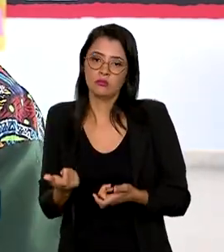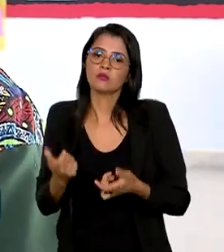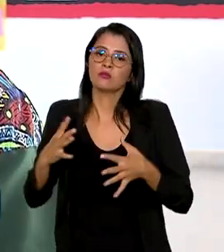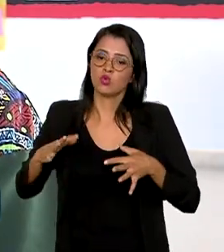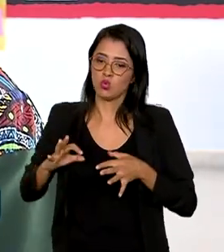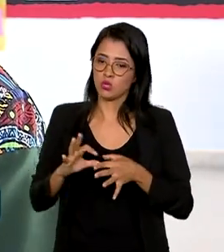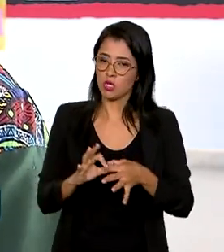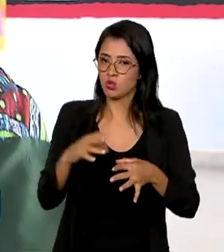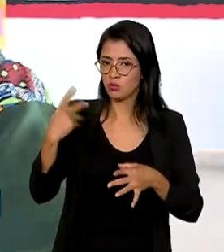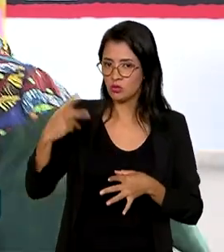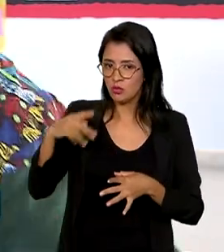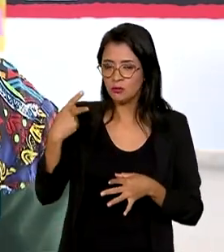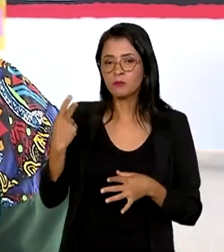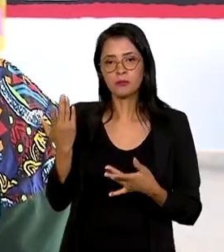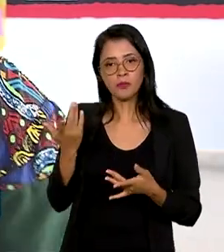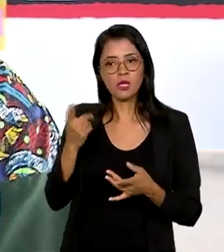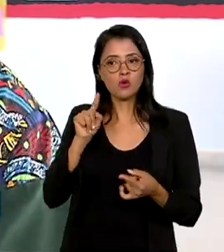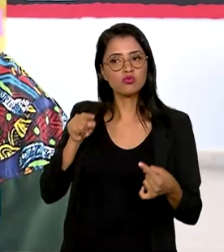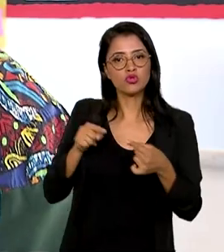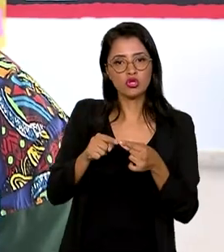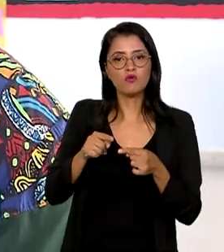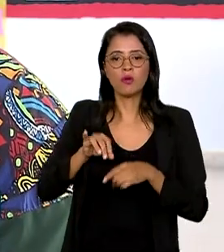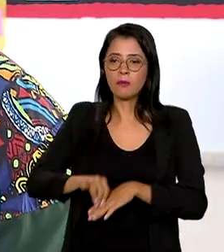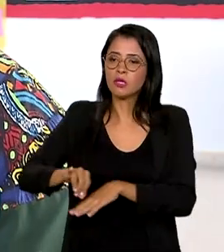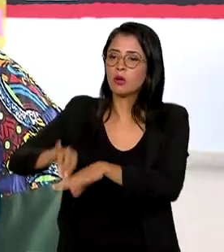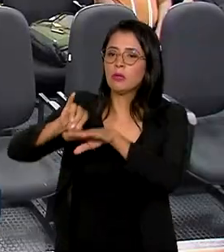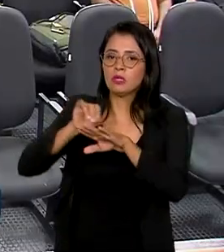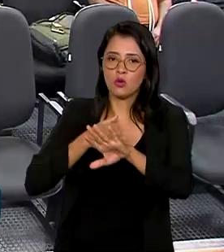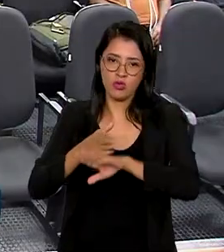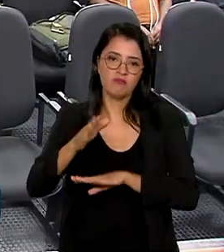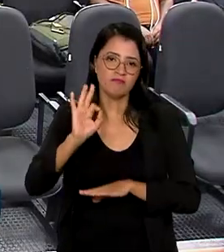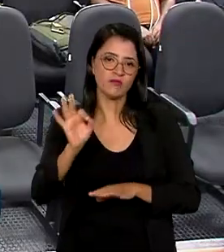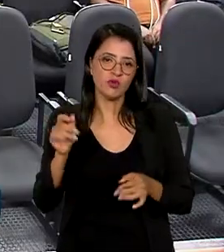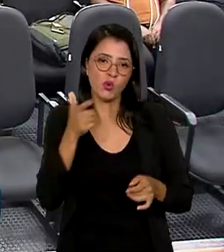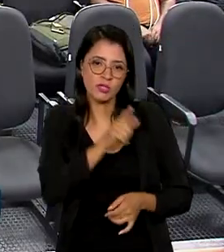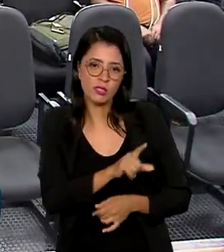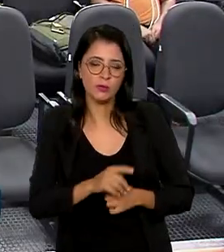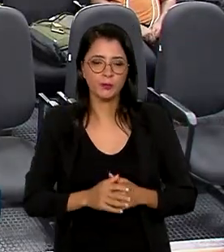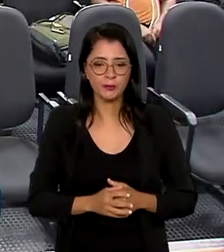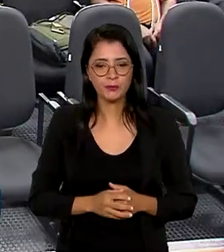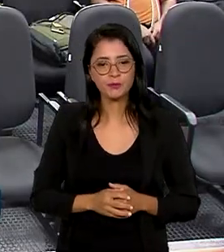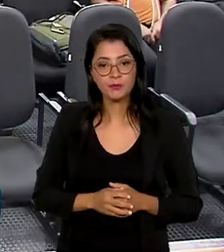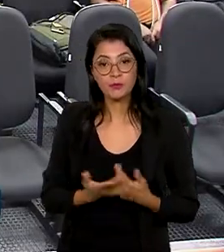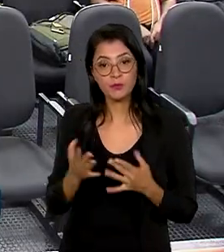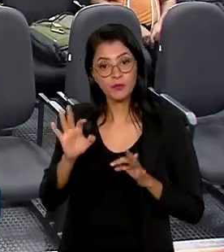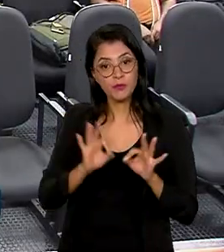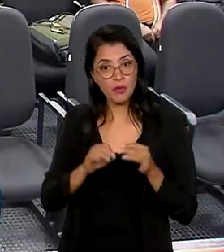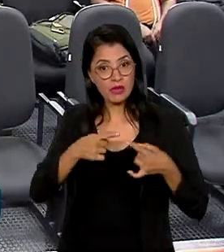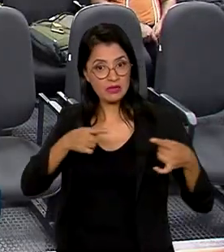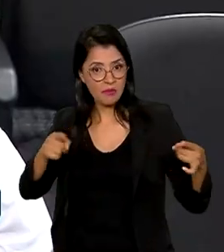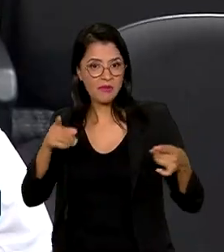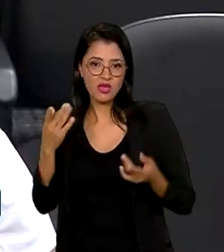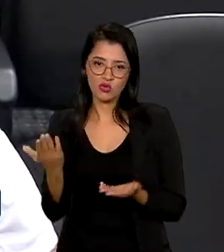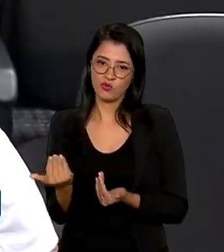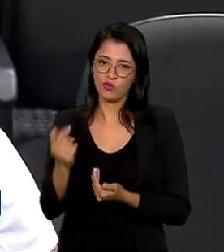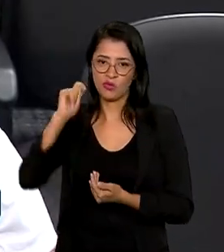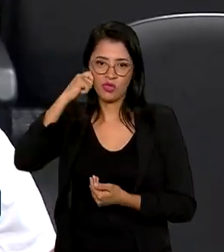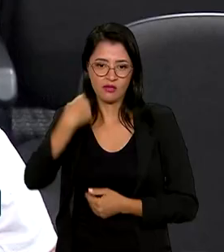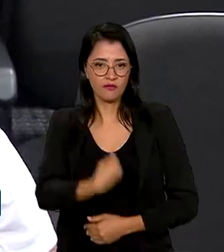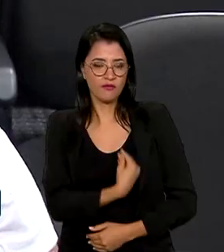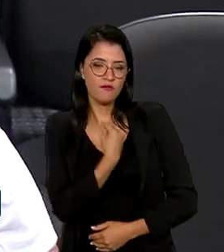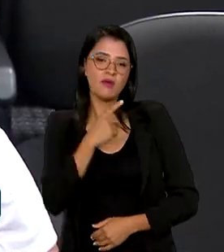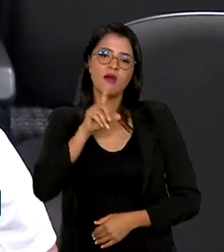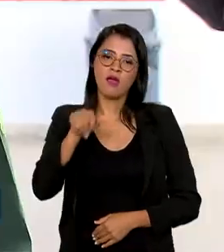A intenção é passar em todas as capitais e assim a gente fez. O lançamento do Plano Nacional da Juventude Negra Viva será em